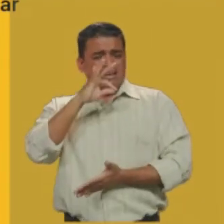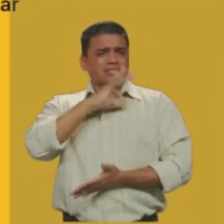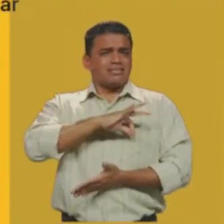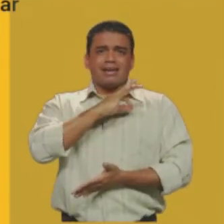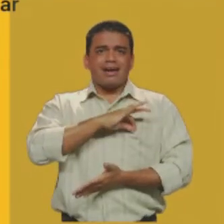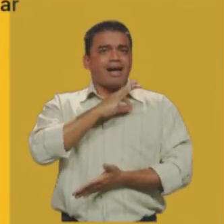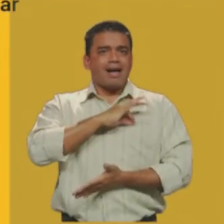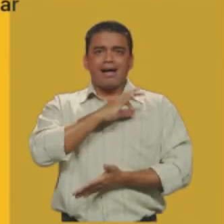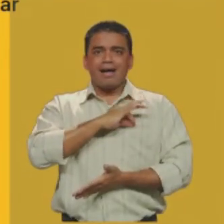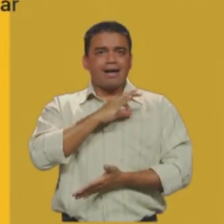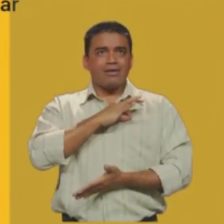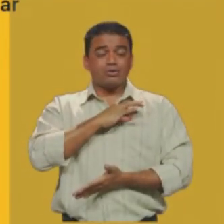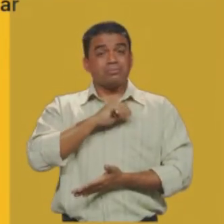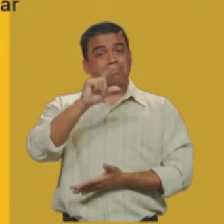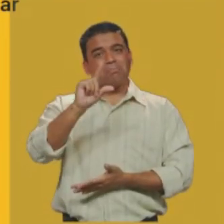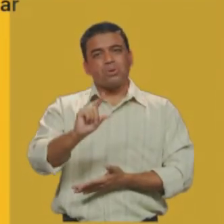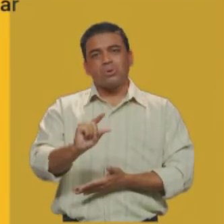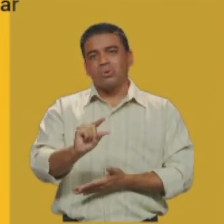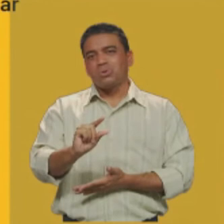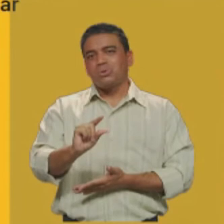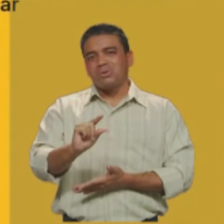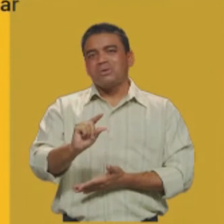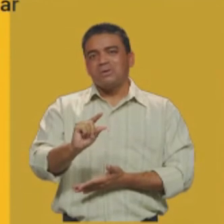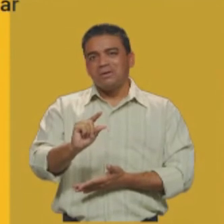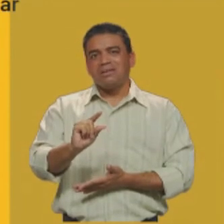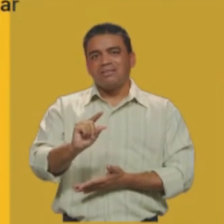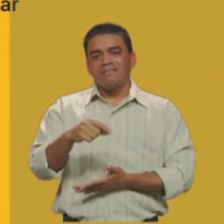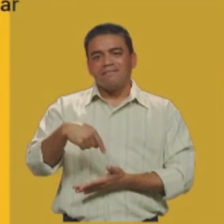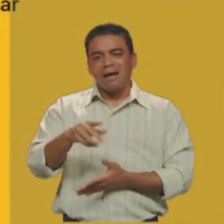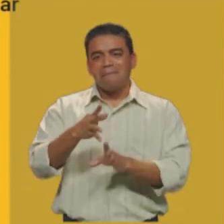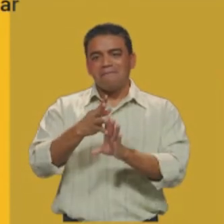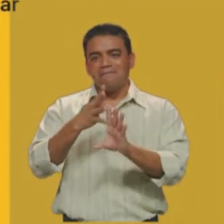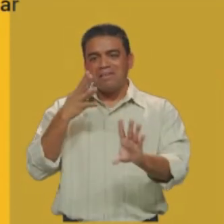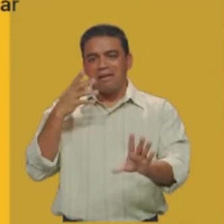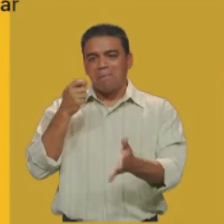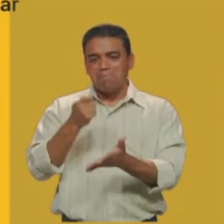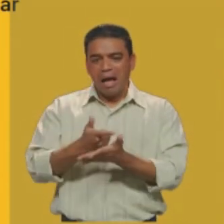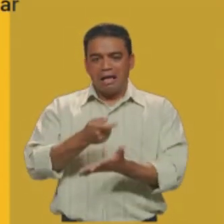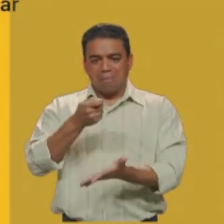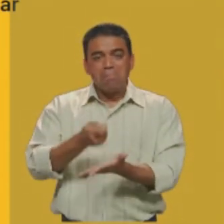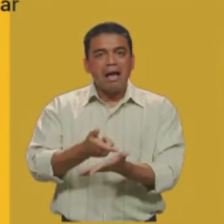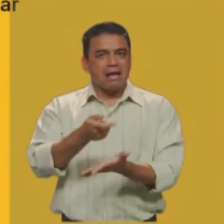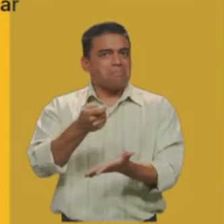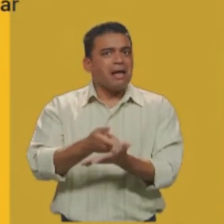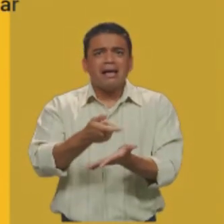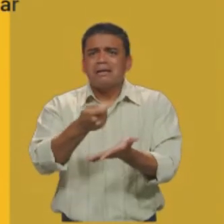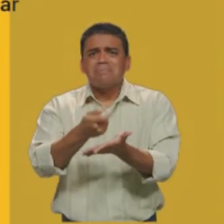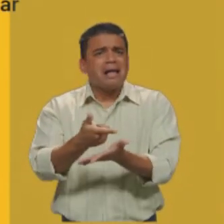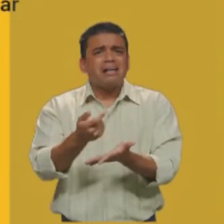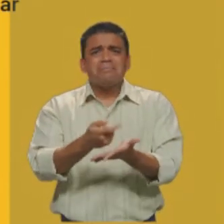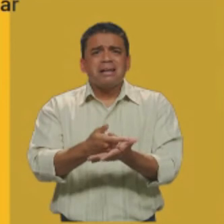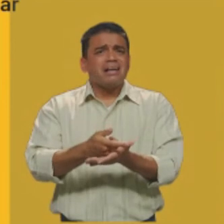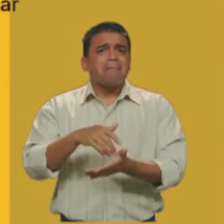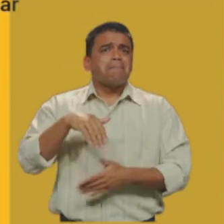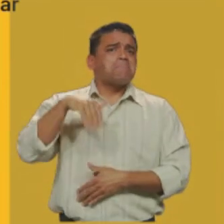menos do que precisa. E a fazer fila para pagar. E a pagar mais do que as coisas valem.